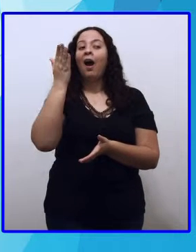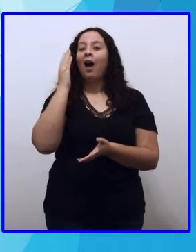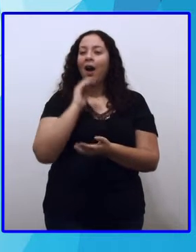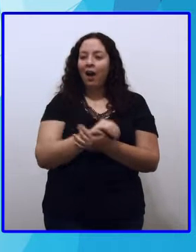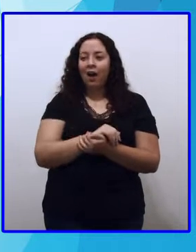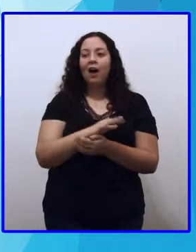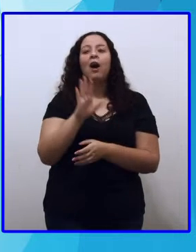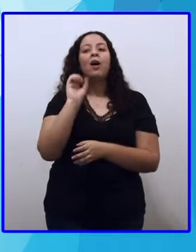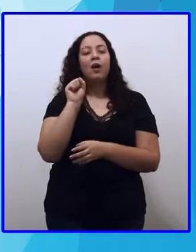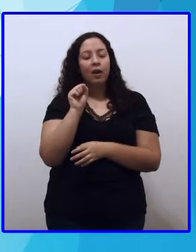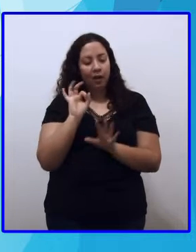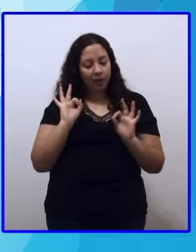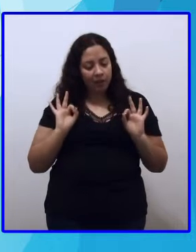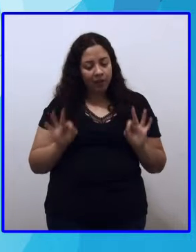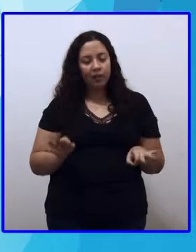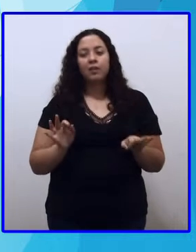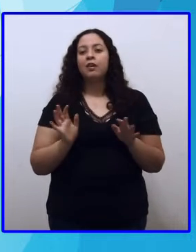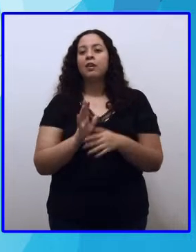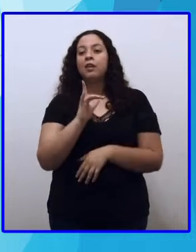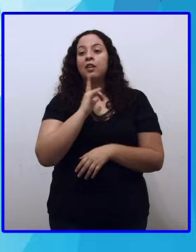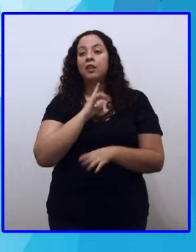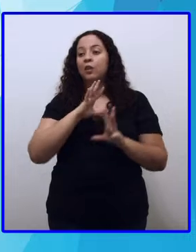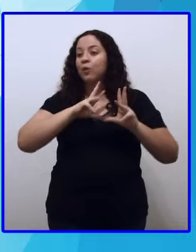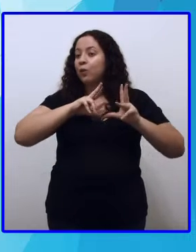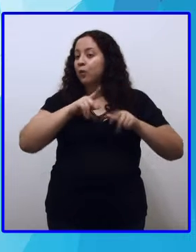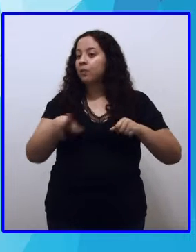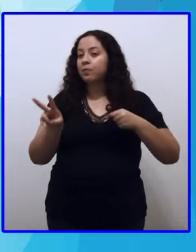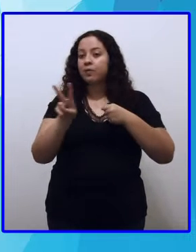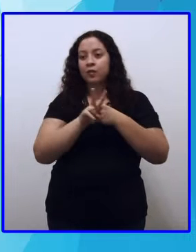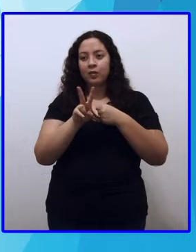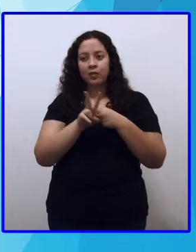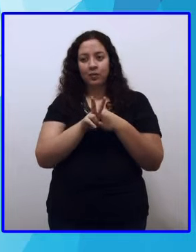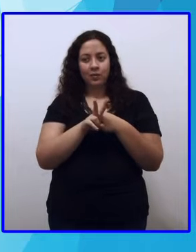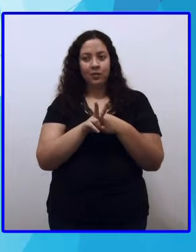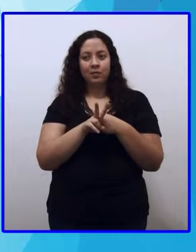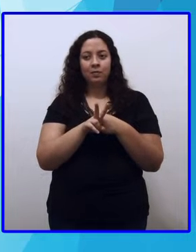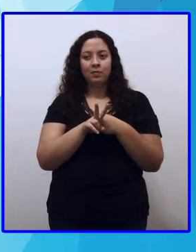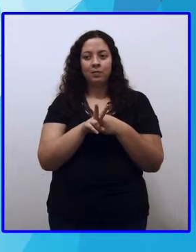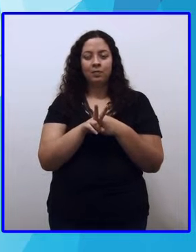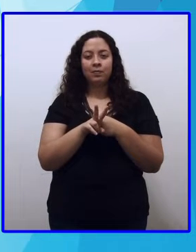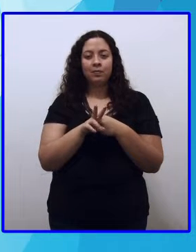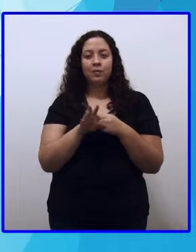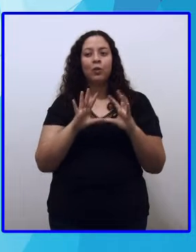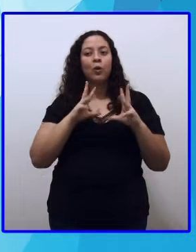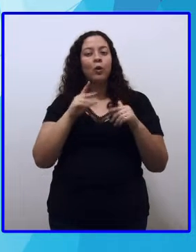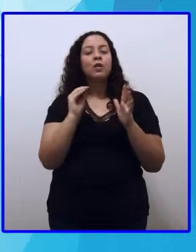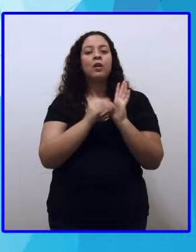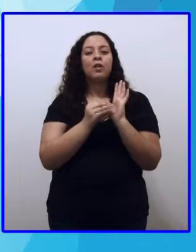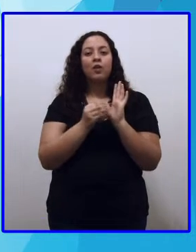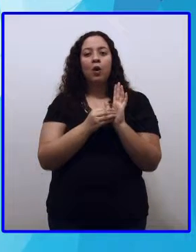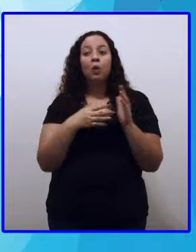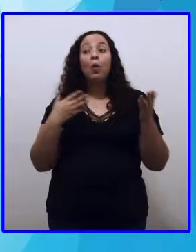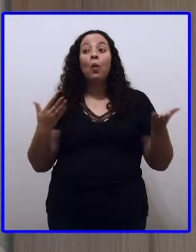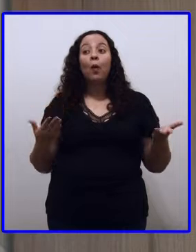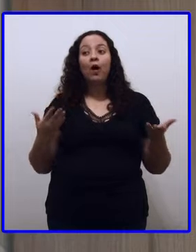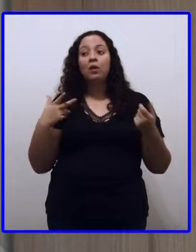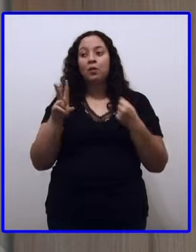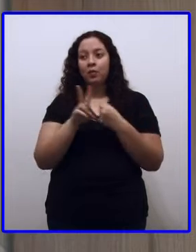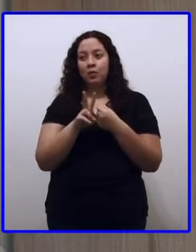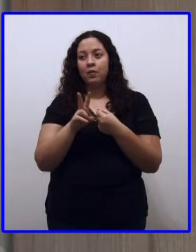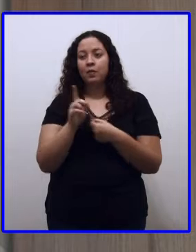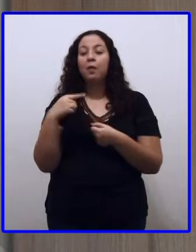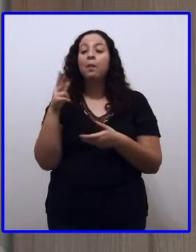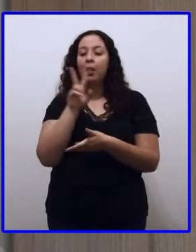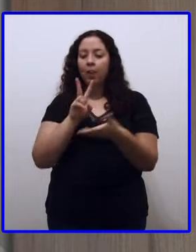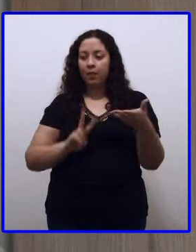Vamos lá. Olha só. Apareceu, então, todos os verbos que estavam faltando. Quais são eles, pro Camila?